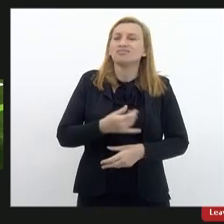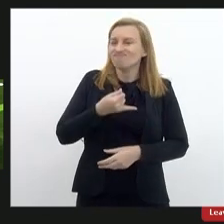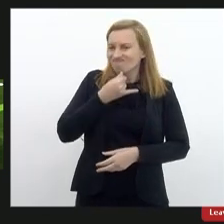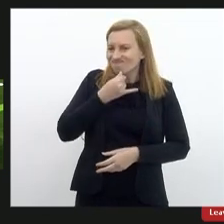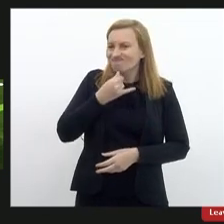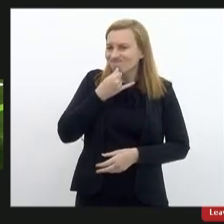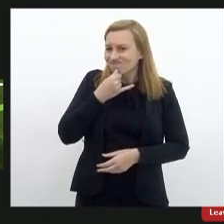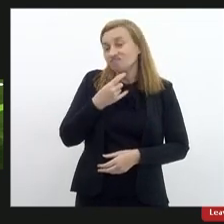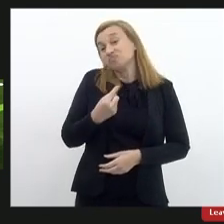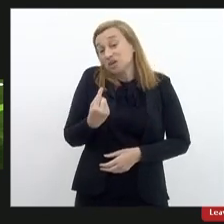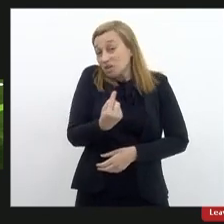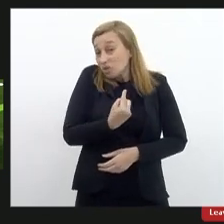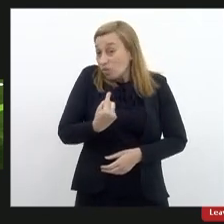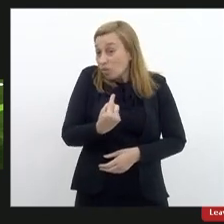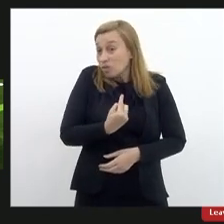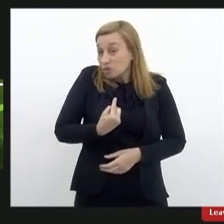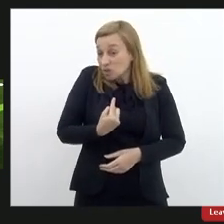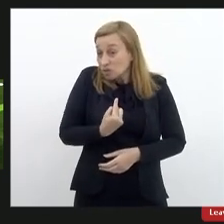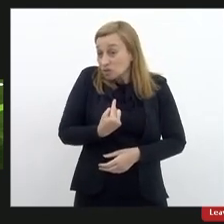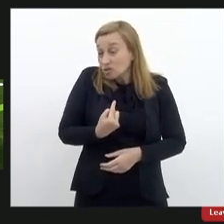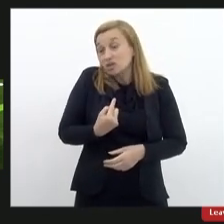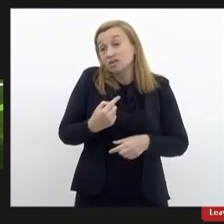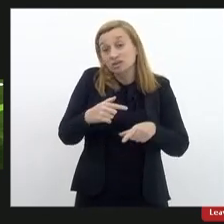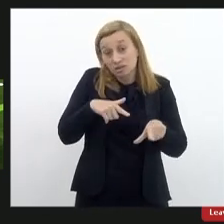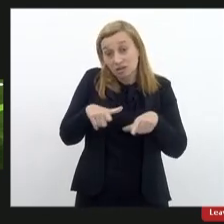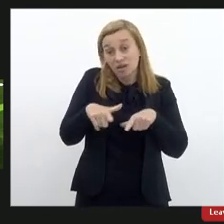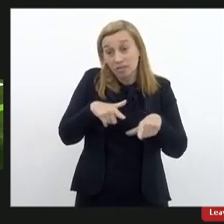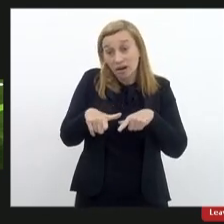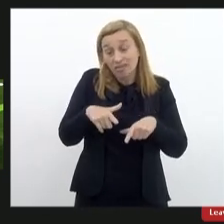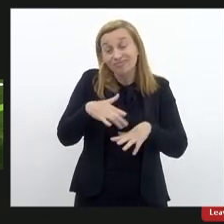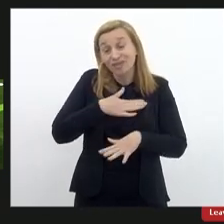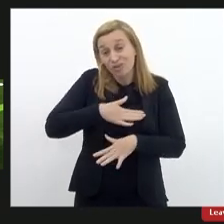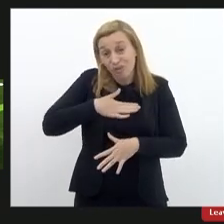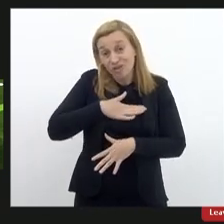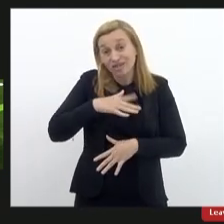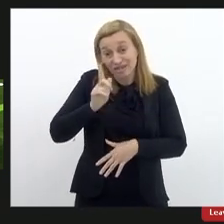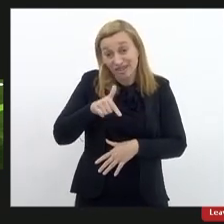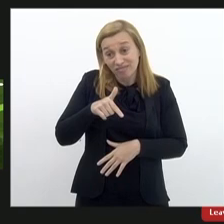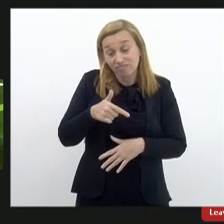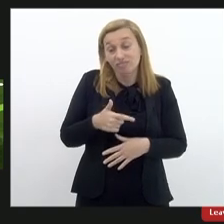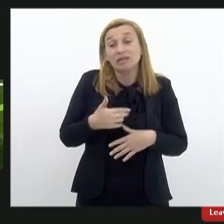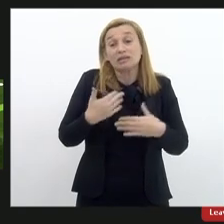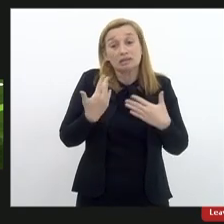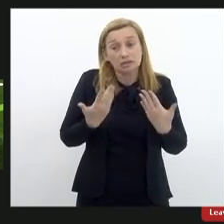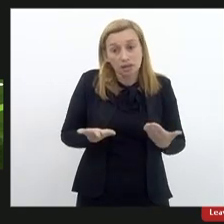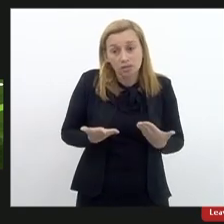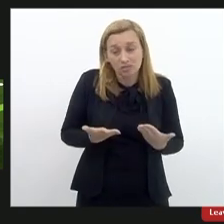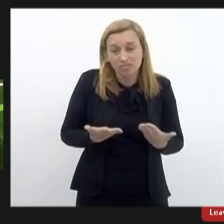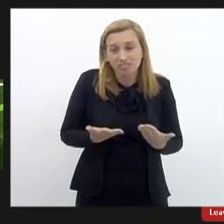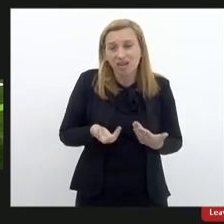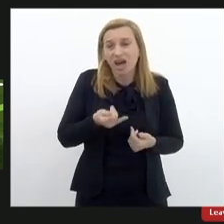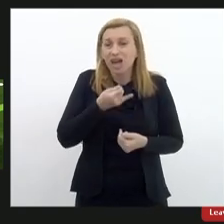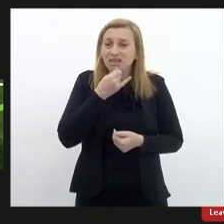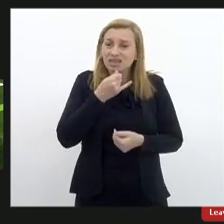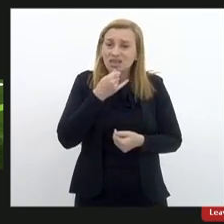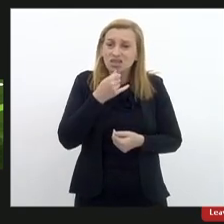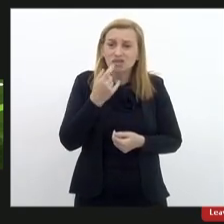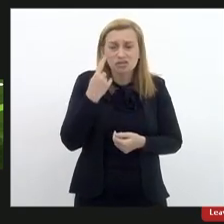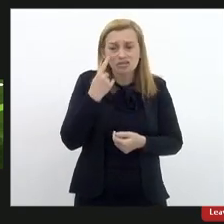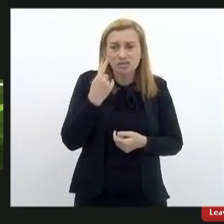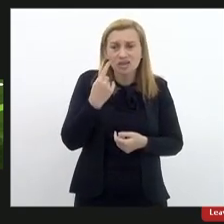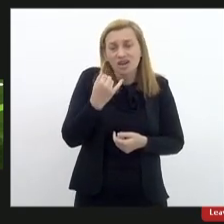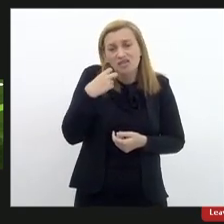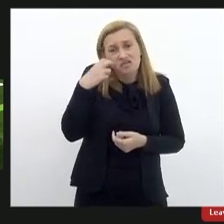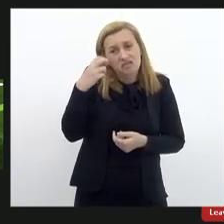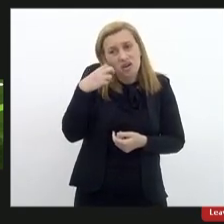triste para a gente que exerce a função que gosta. Então, é muito triste a gente passar uma